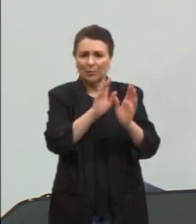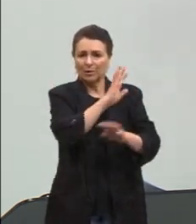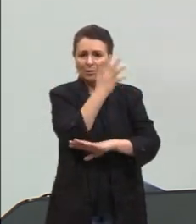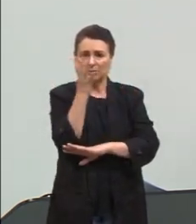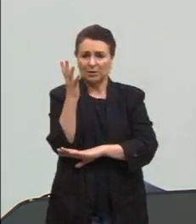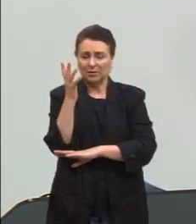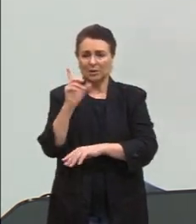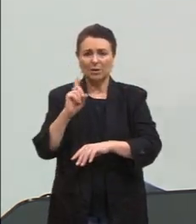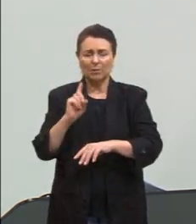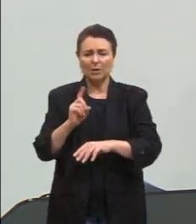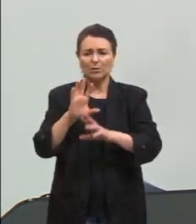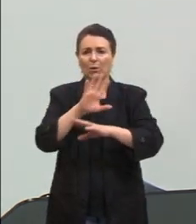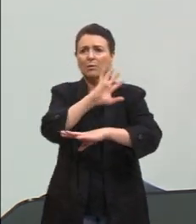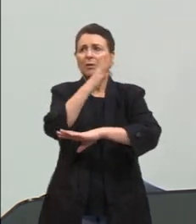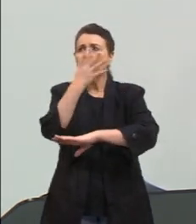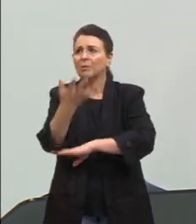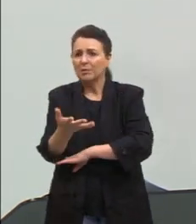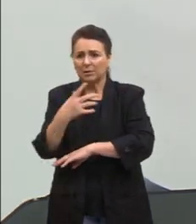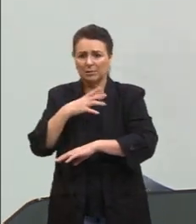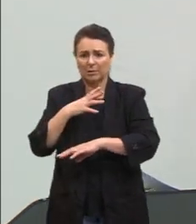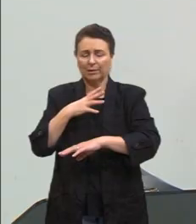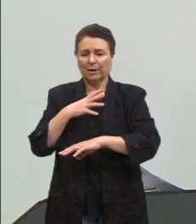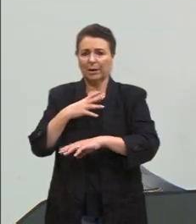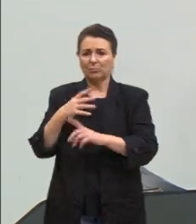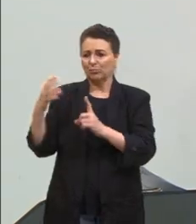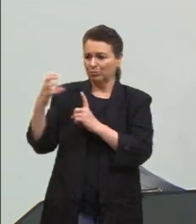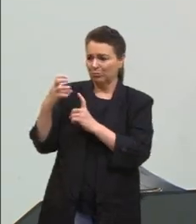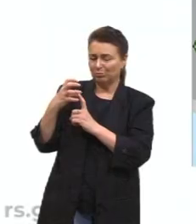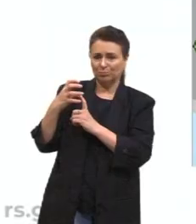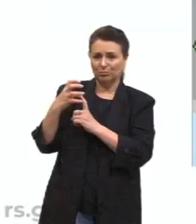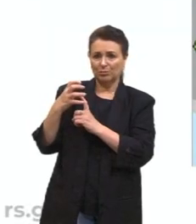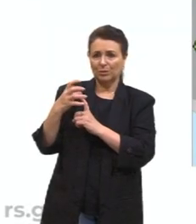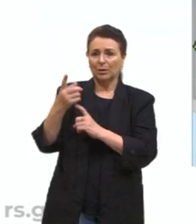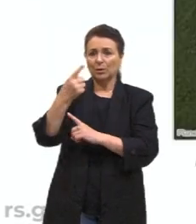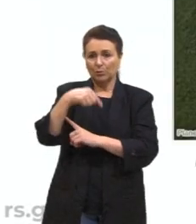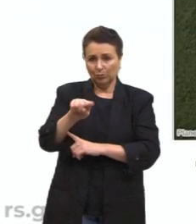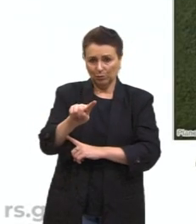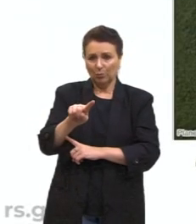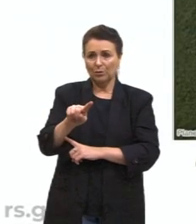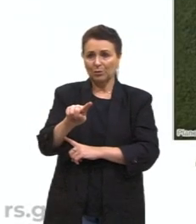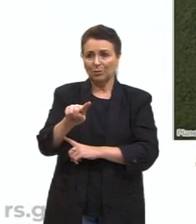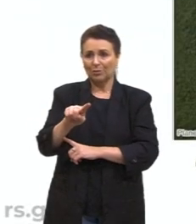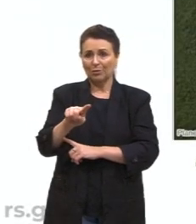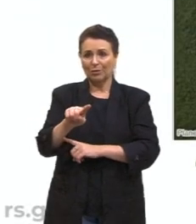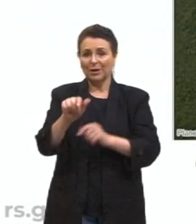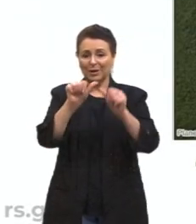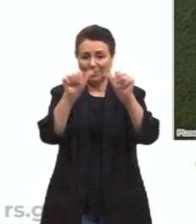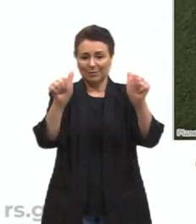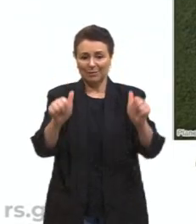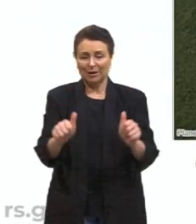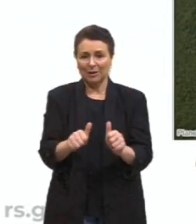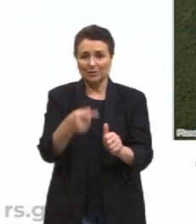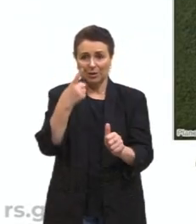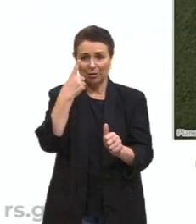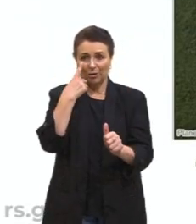domesticação e destruição, aquela coisa toda, Eu acho que no próximo slide vai mostrar justamente isso, né? Aqui nós temos